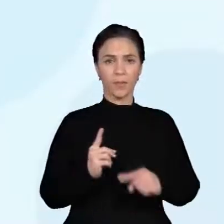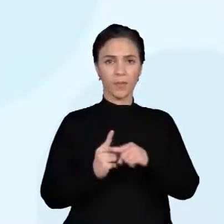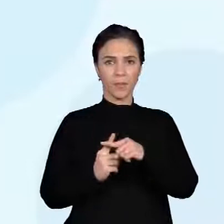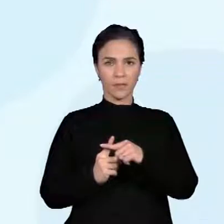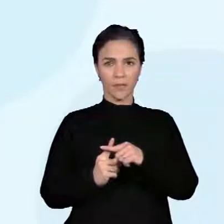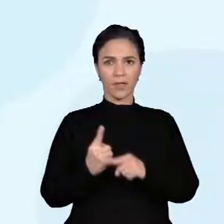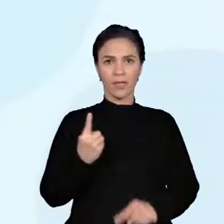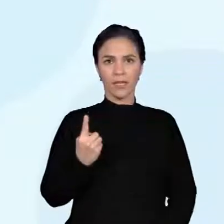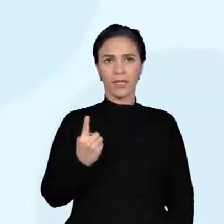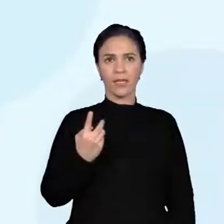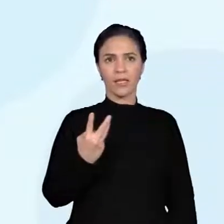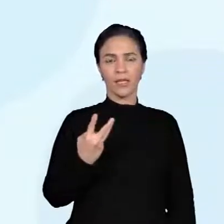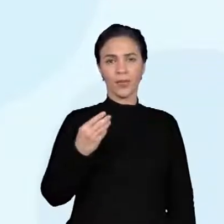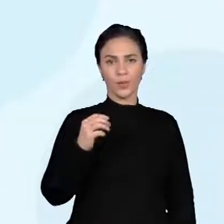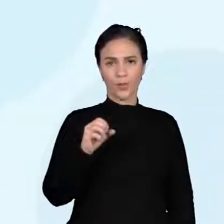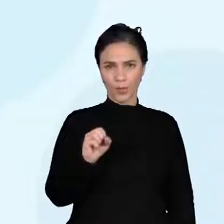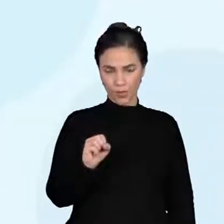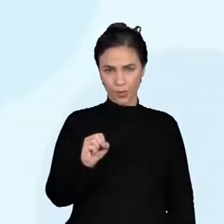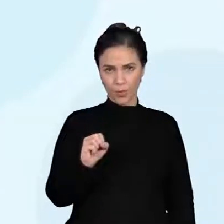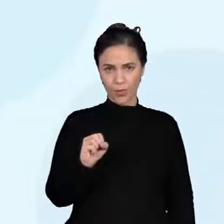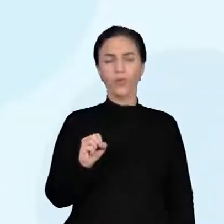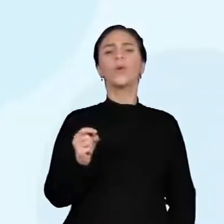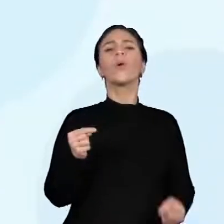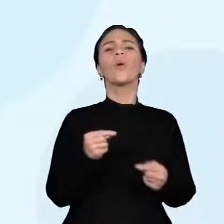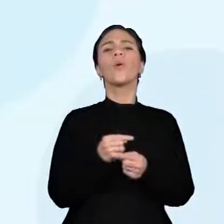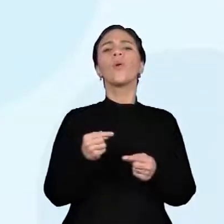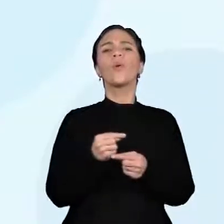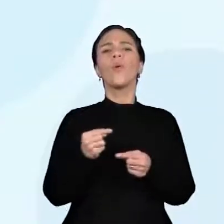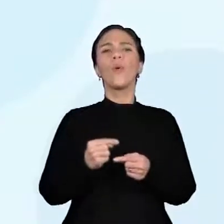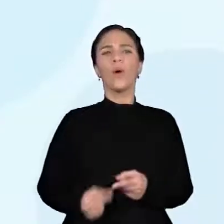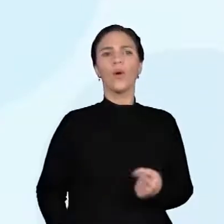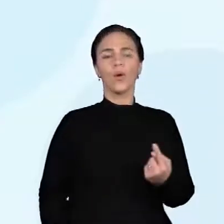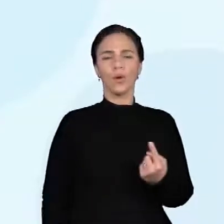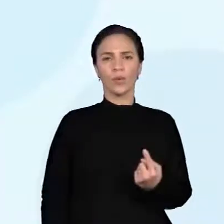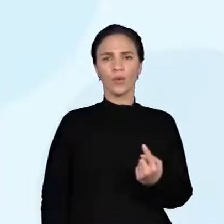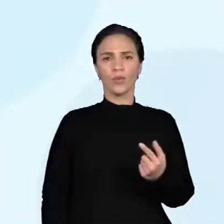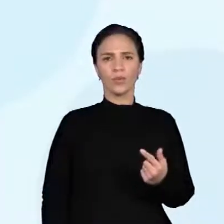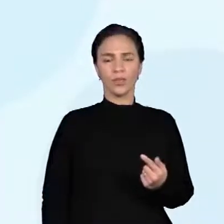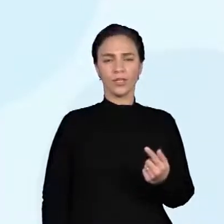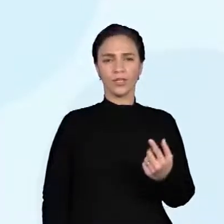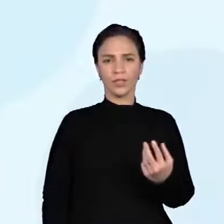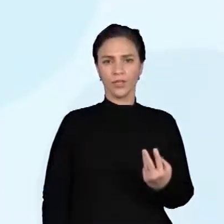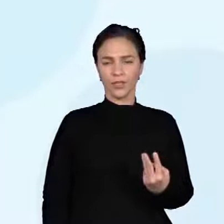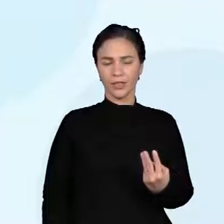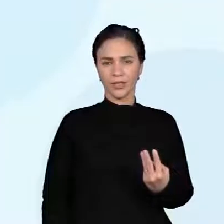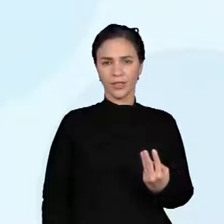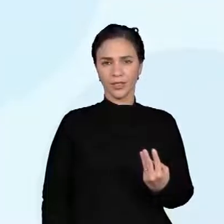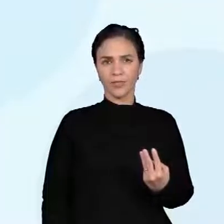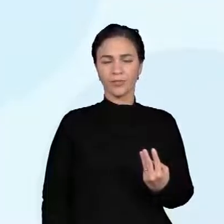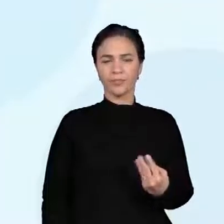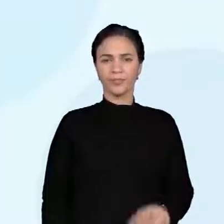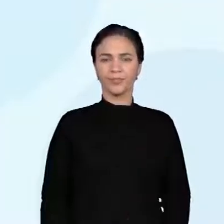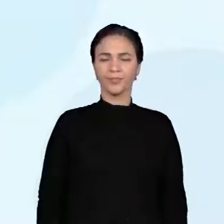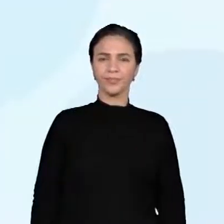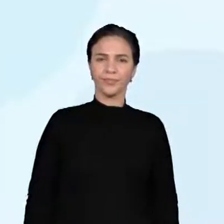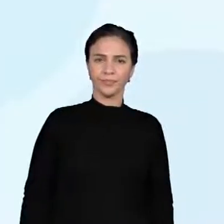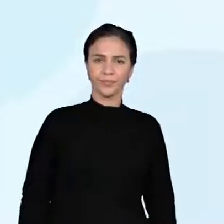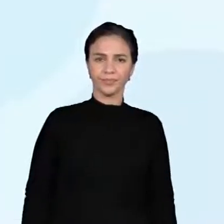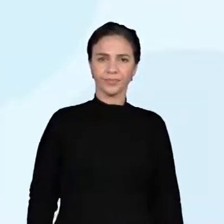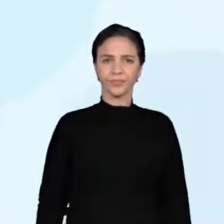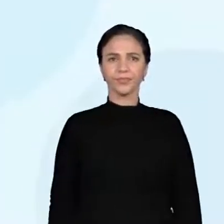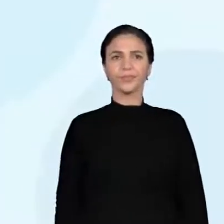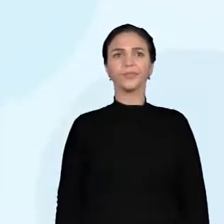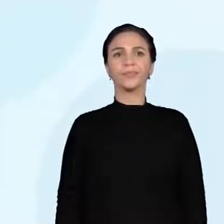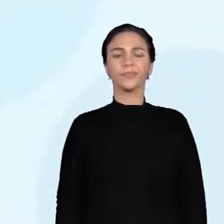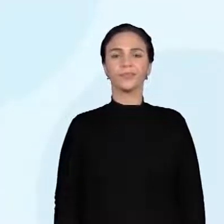173, ó. 135 mais 38 deu